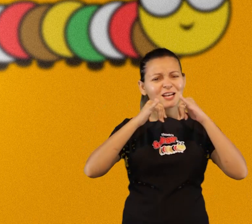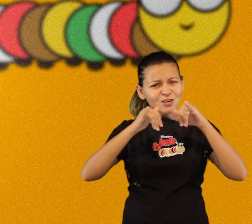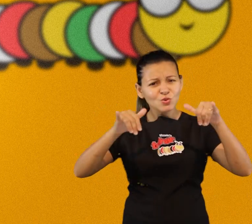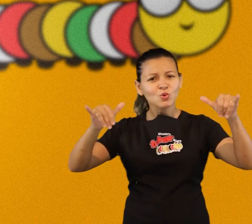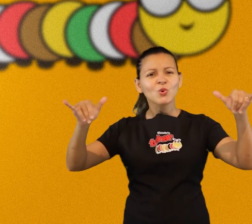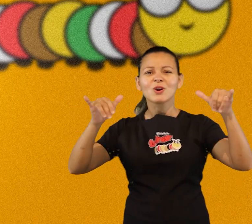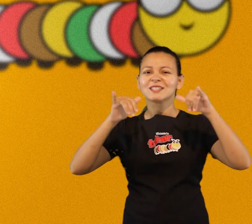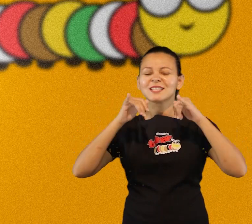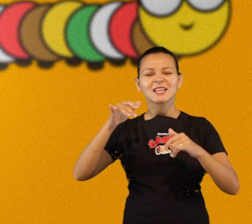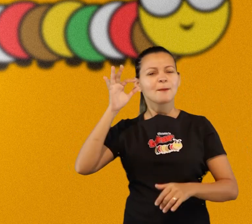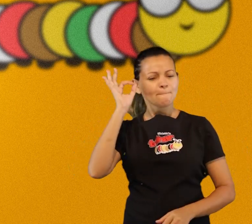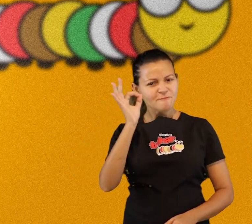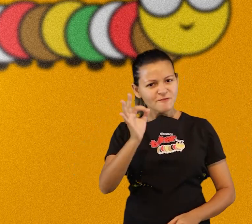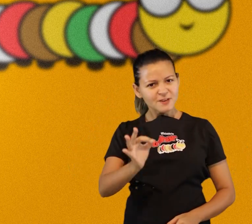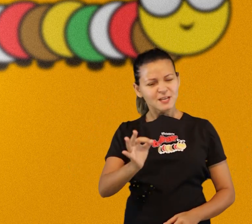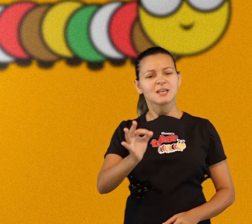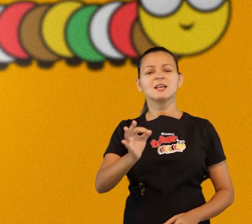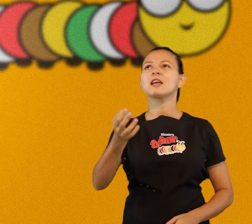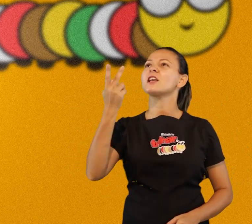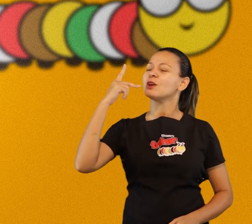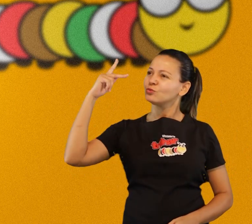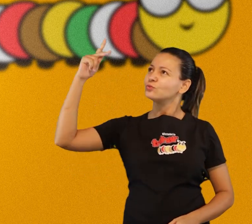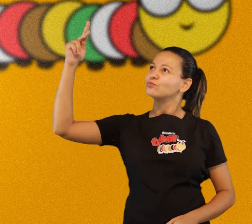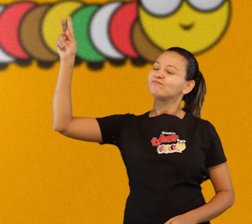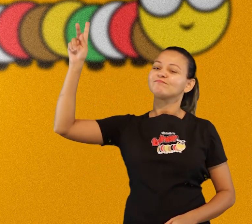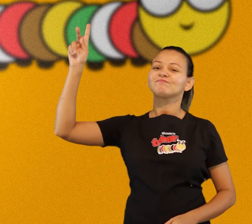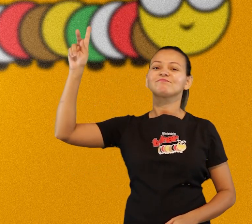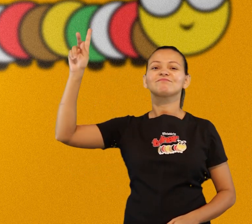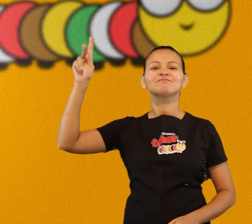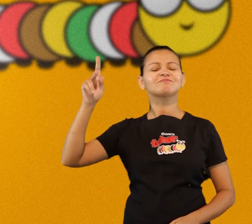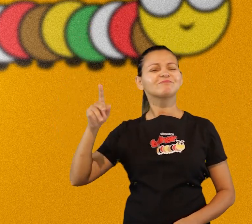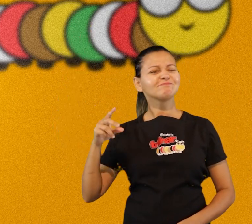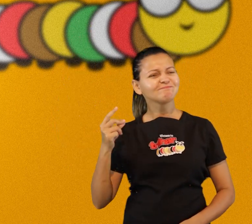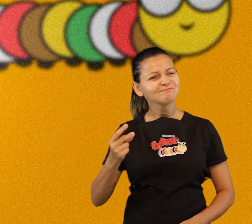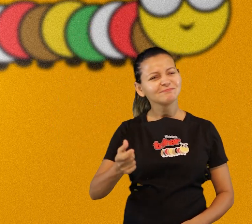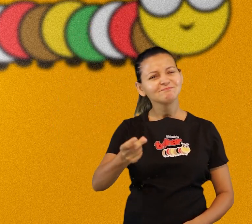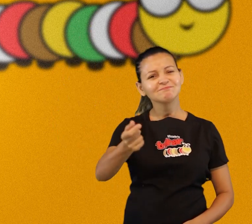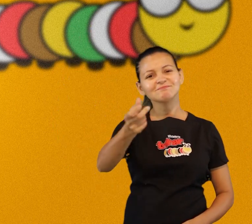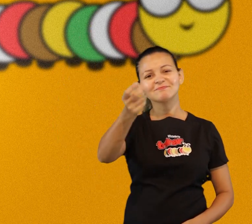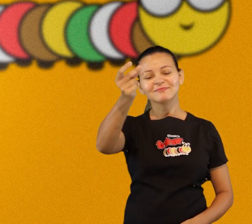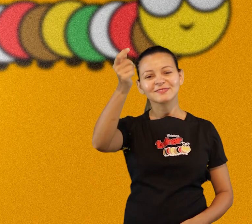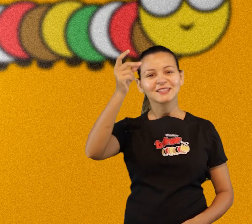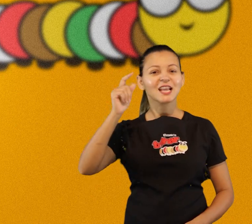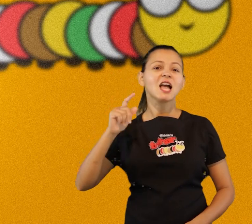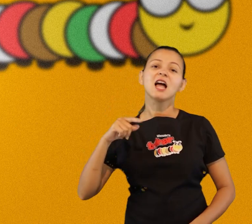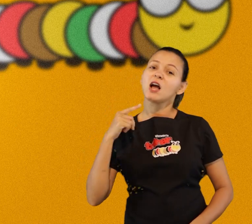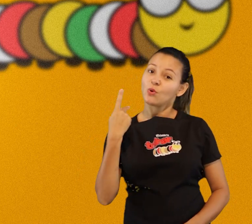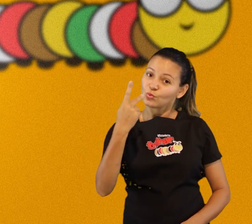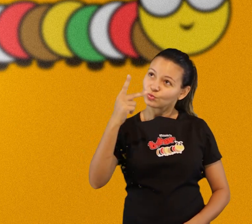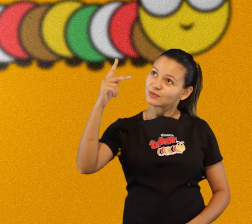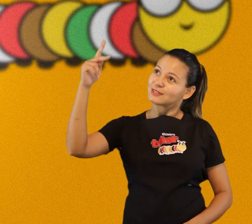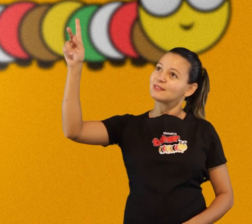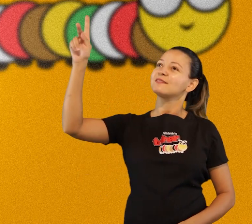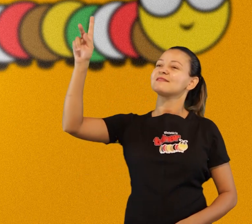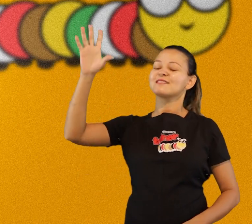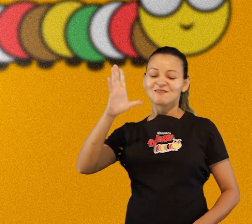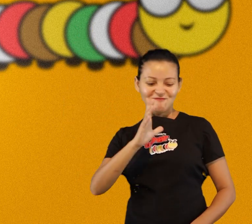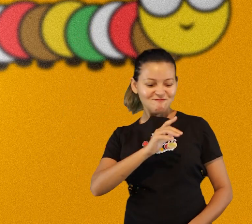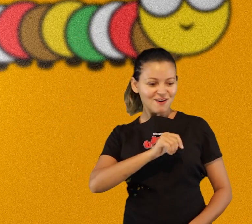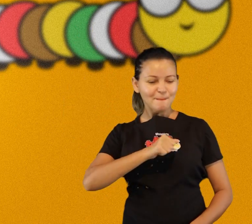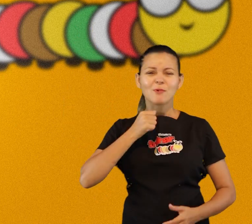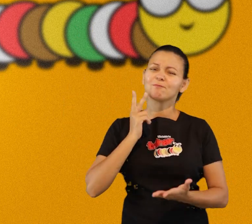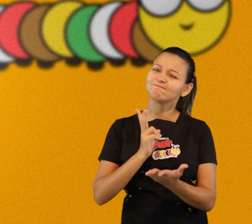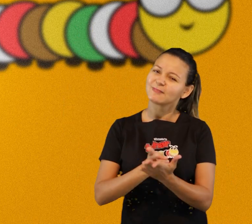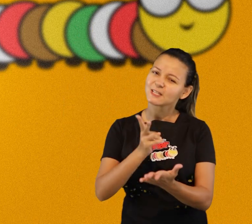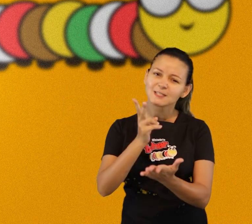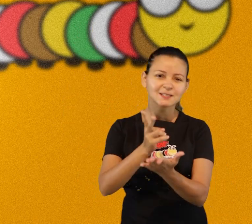fidelidade a todas as gerações sei que o teu amor dura para sempre e que a tua fidelidade